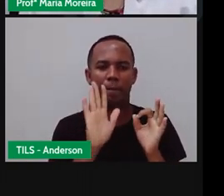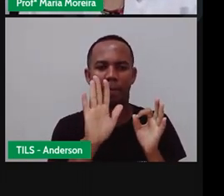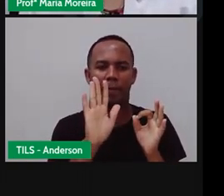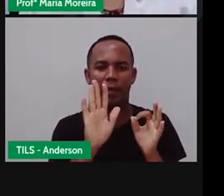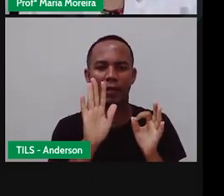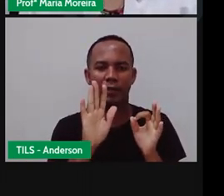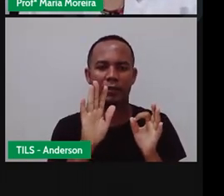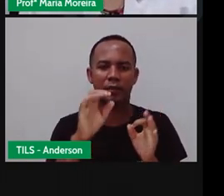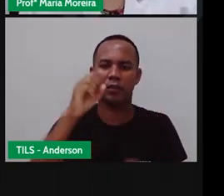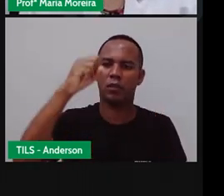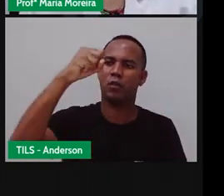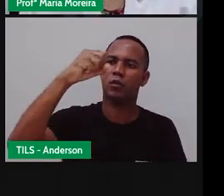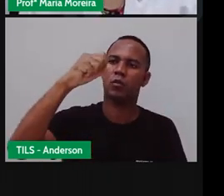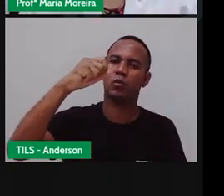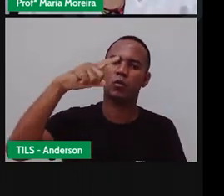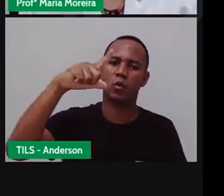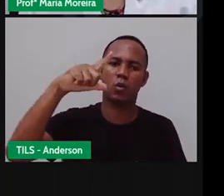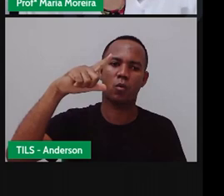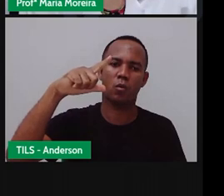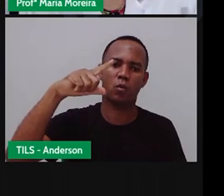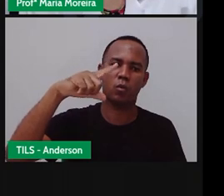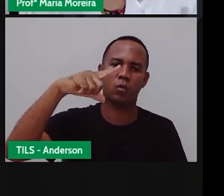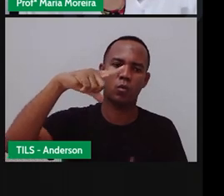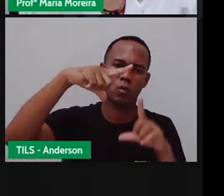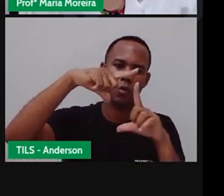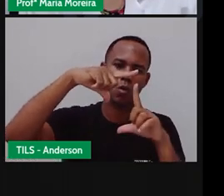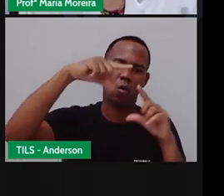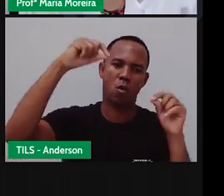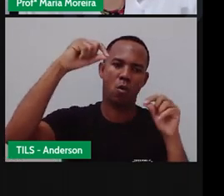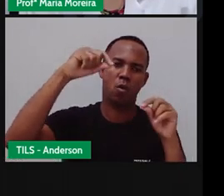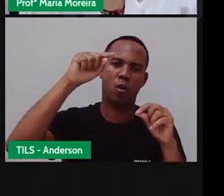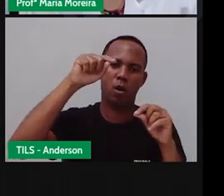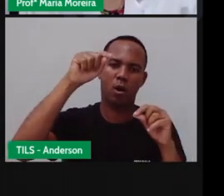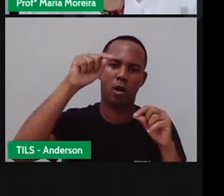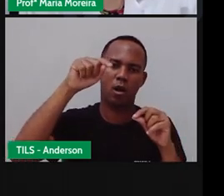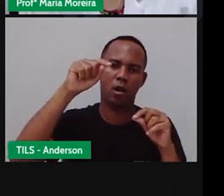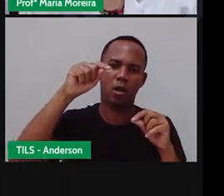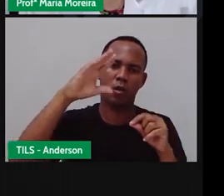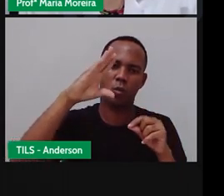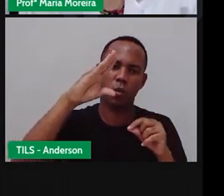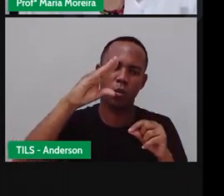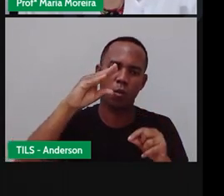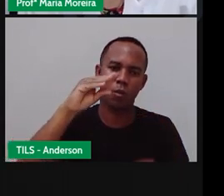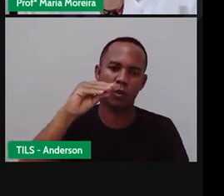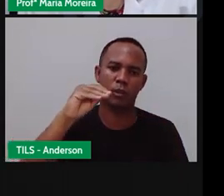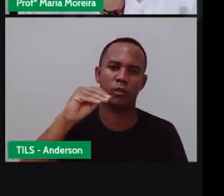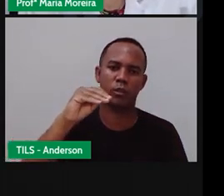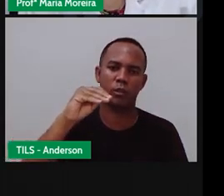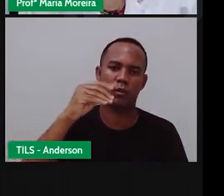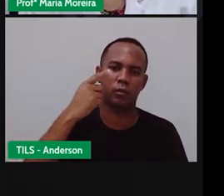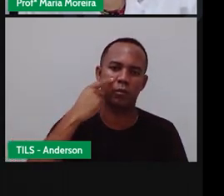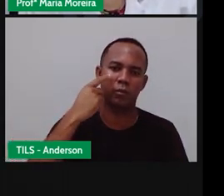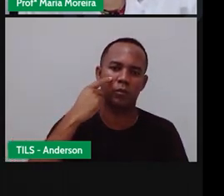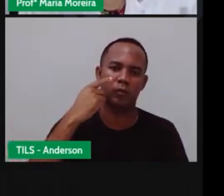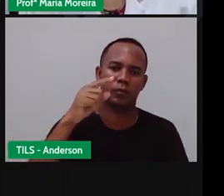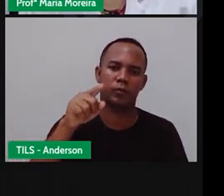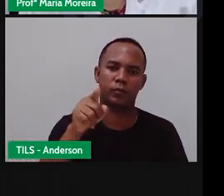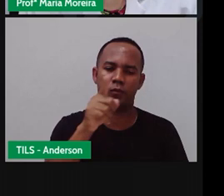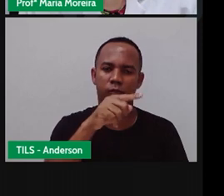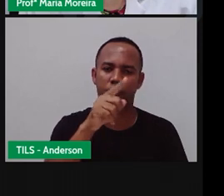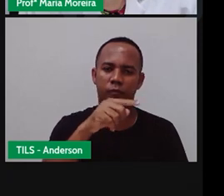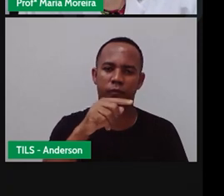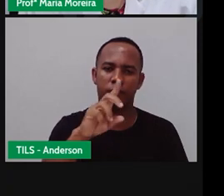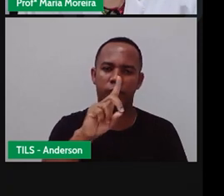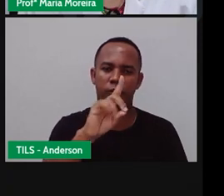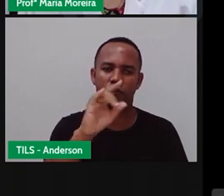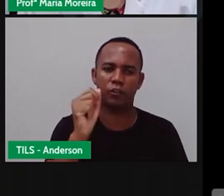reflexo do sol na lua a noite então aqui acontece o quê desse lado? A noite e do lado de cá